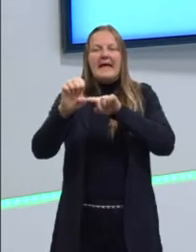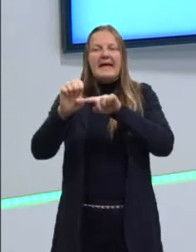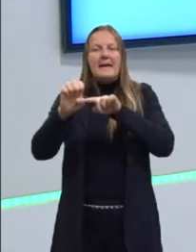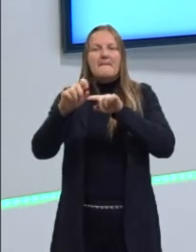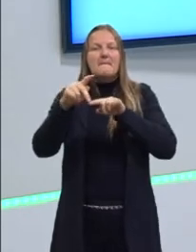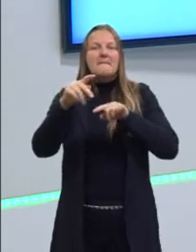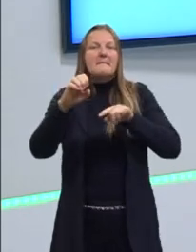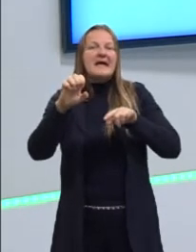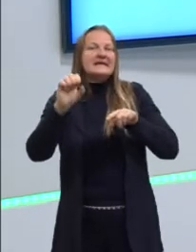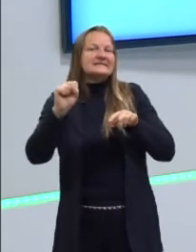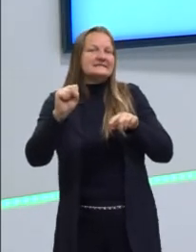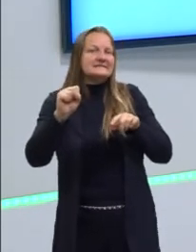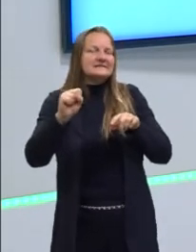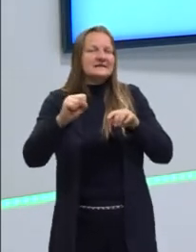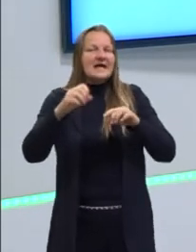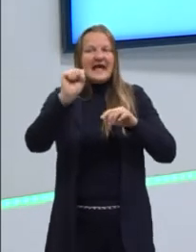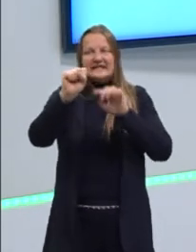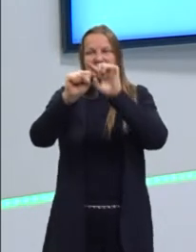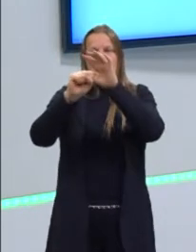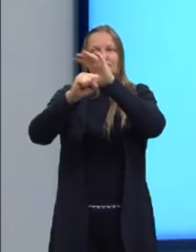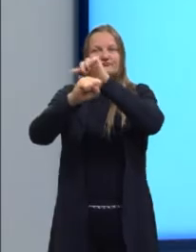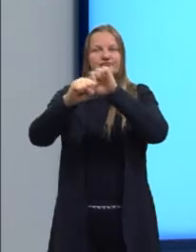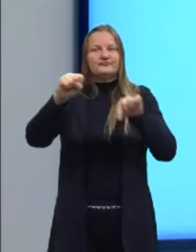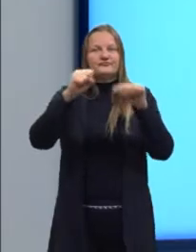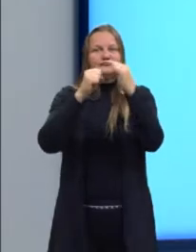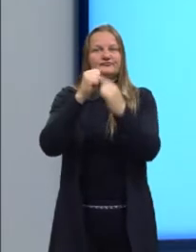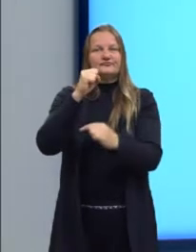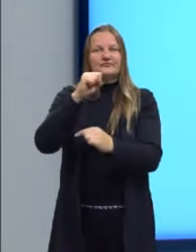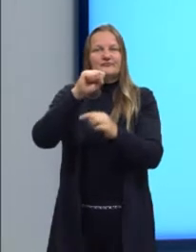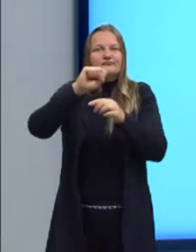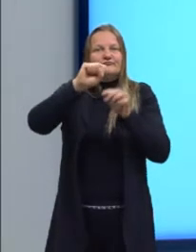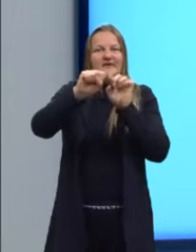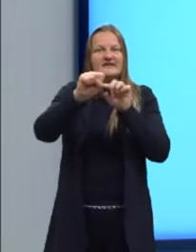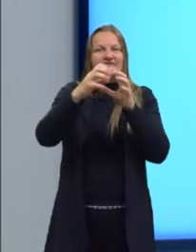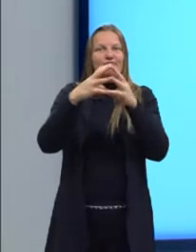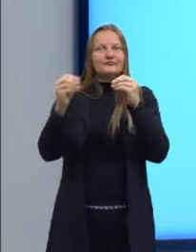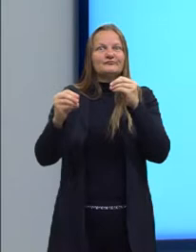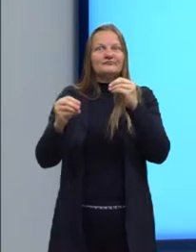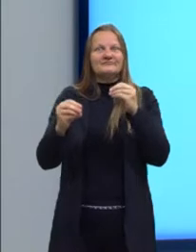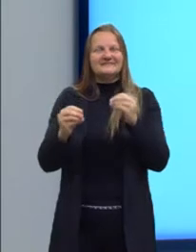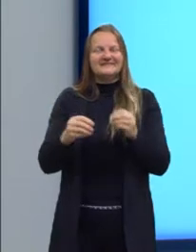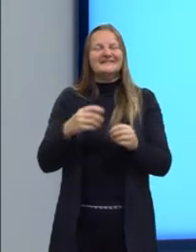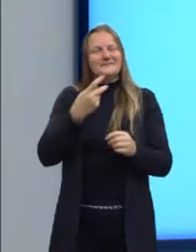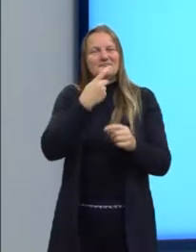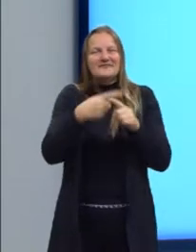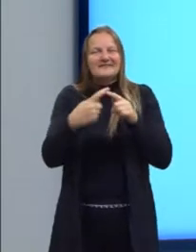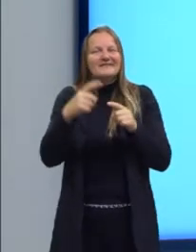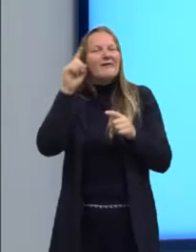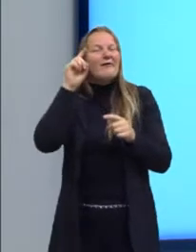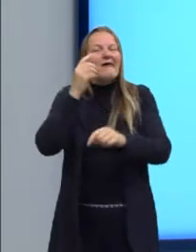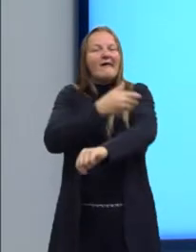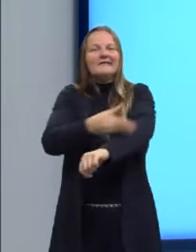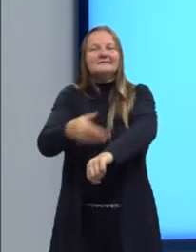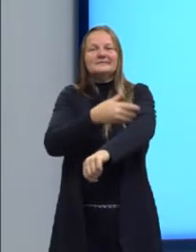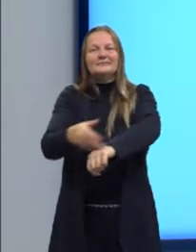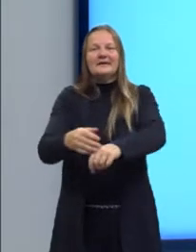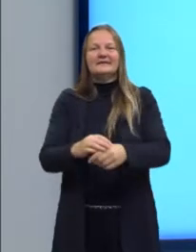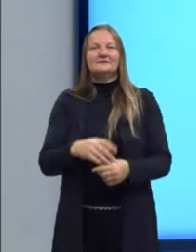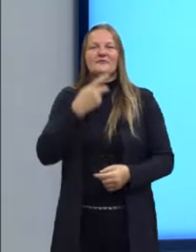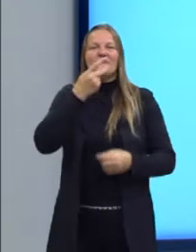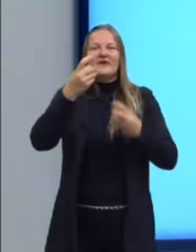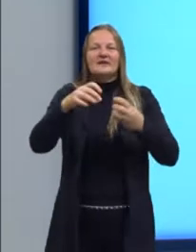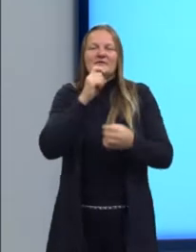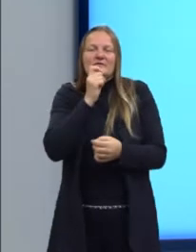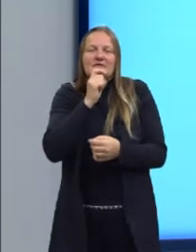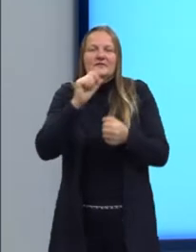Então, comer esse plural seria uma forma espontânea de estar falando. Eu estou na língua coloquial, estou conversando, estou falando do frio